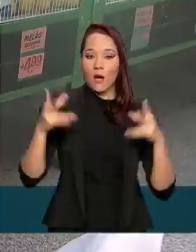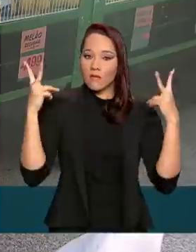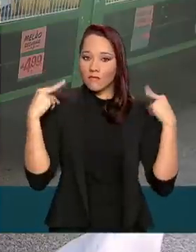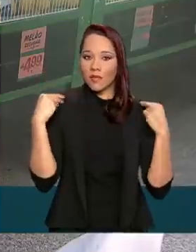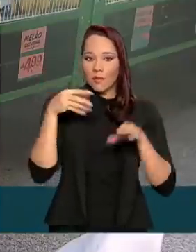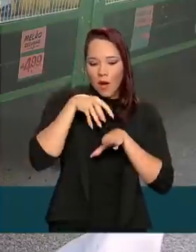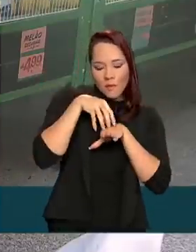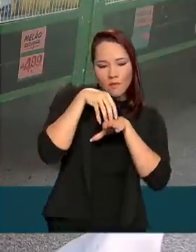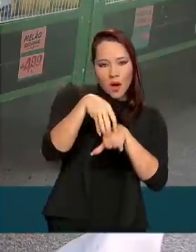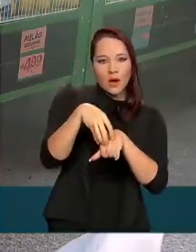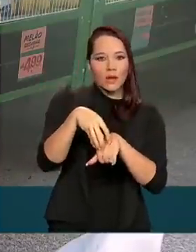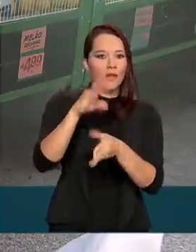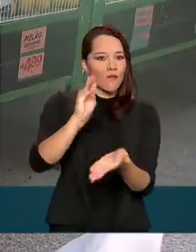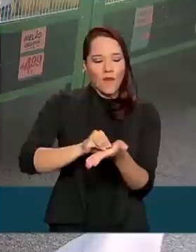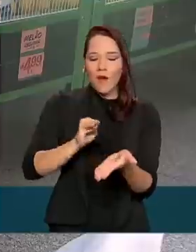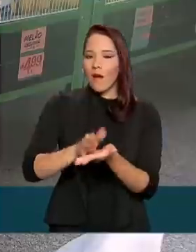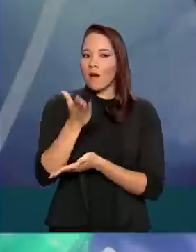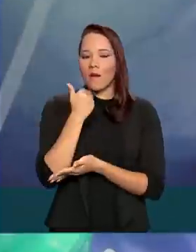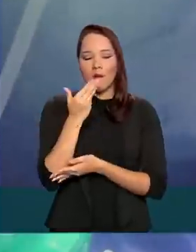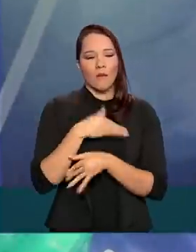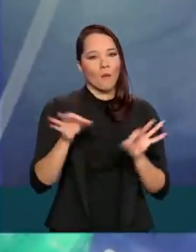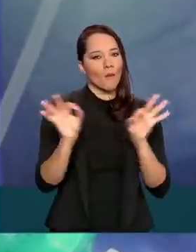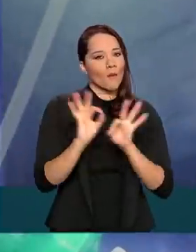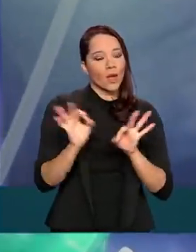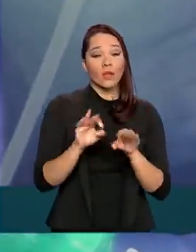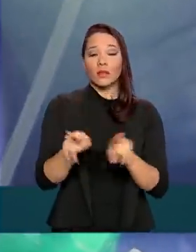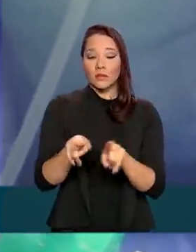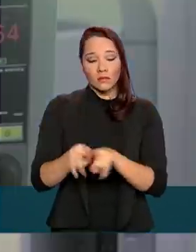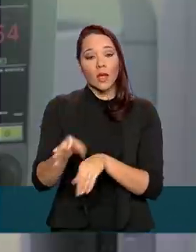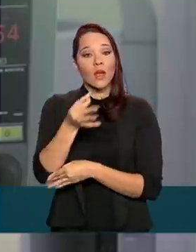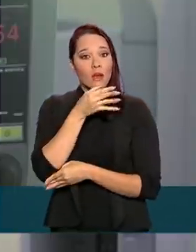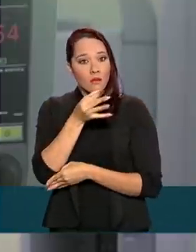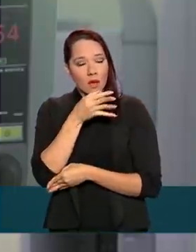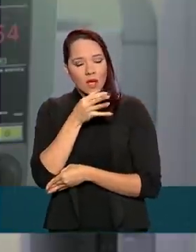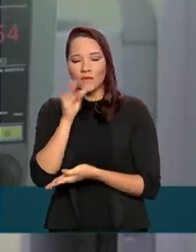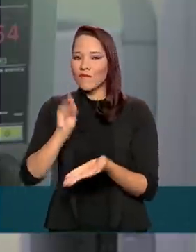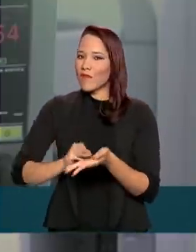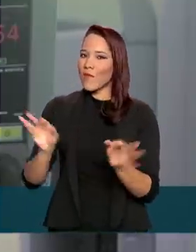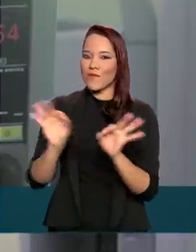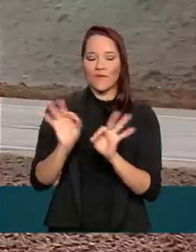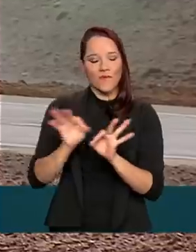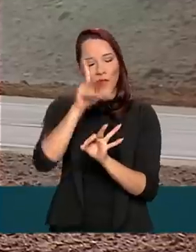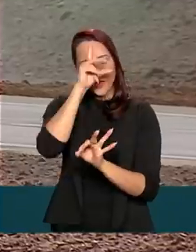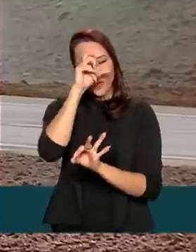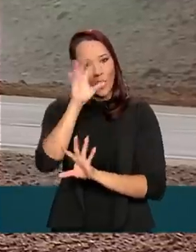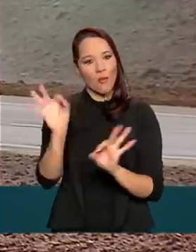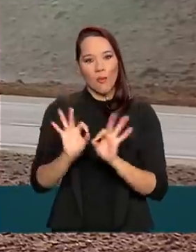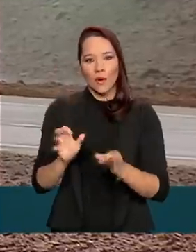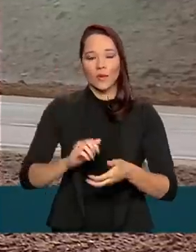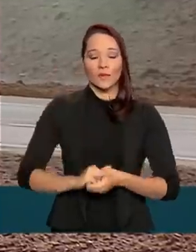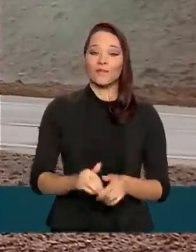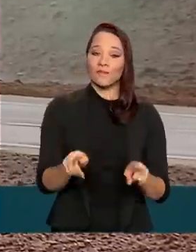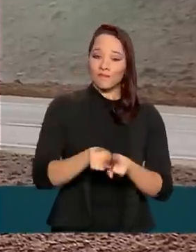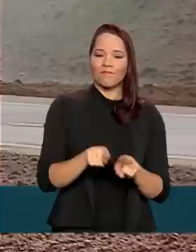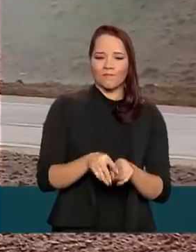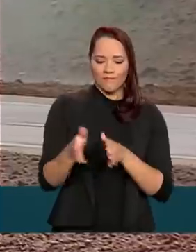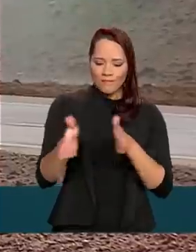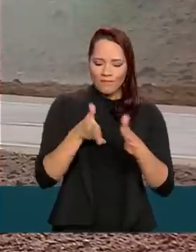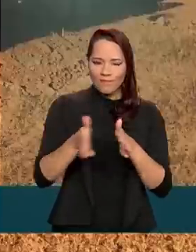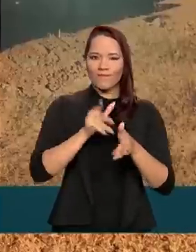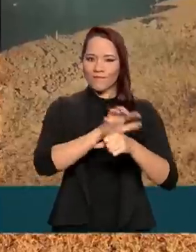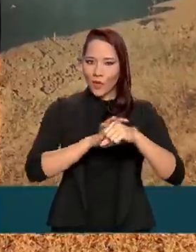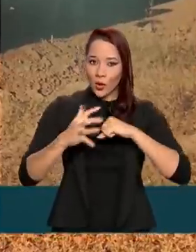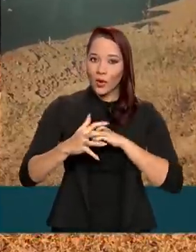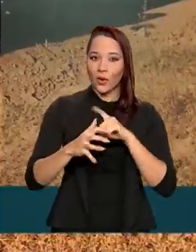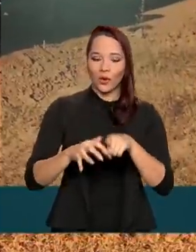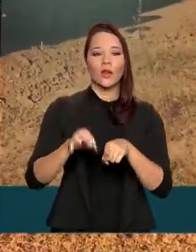Não faltou alimentos nos supermercados e nem remédios e equipamentos para os hospitais. Além disso, mesmo durante a pandemia,